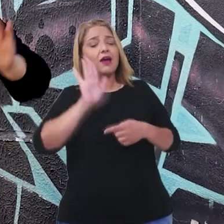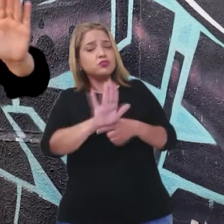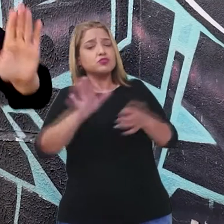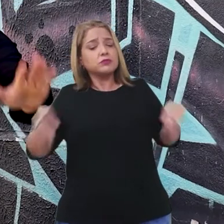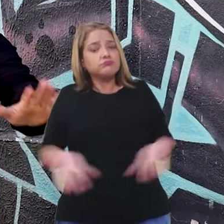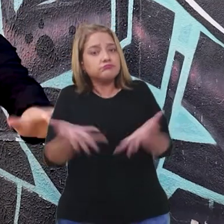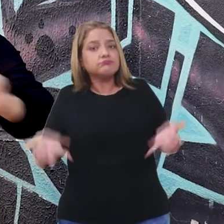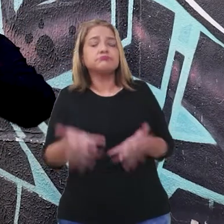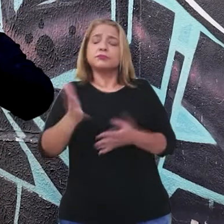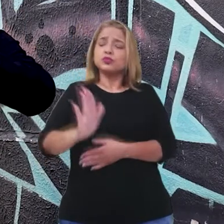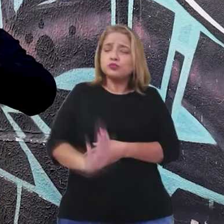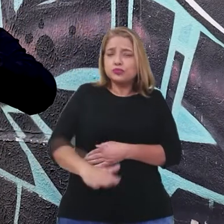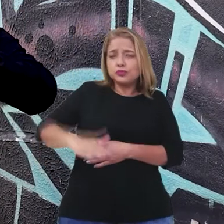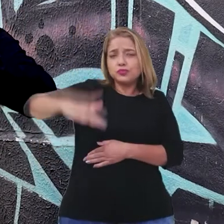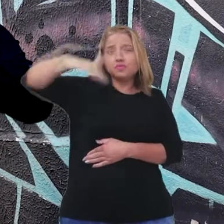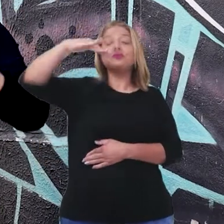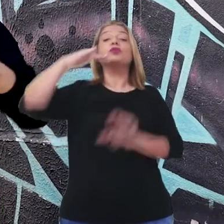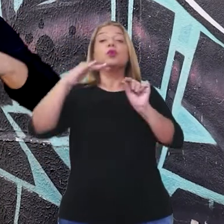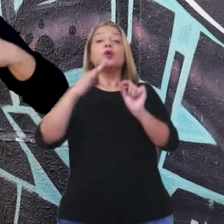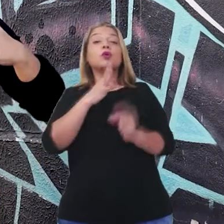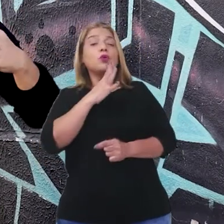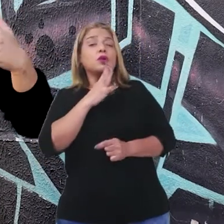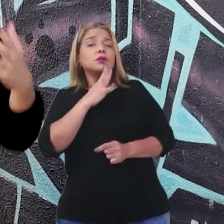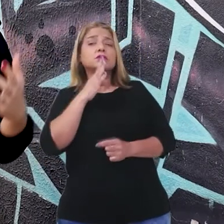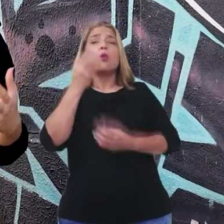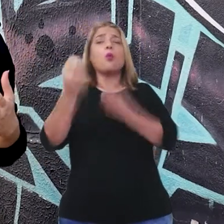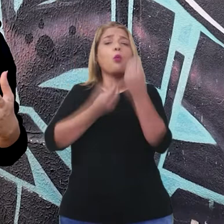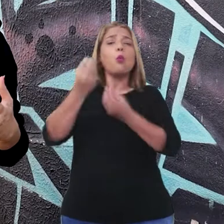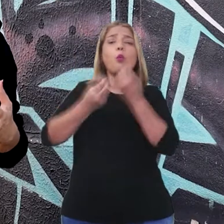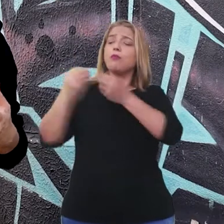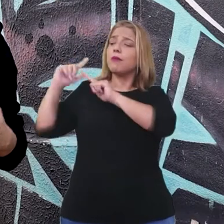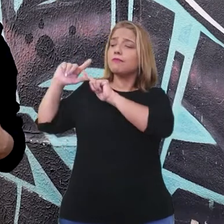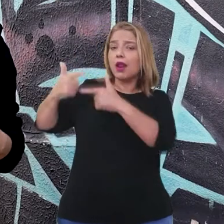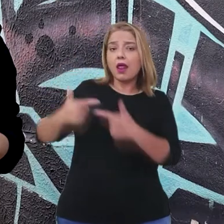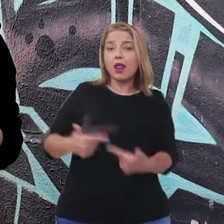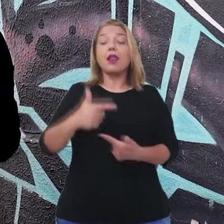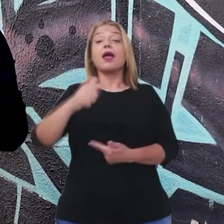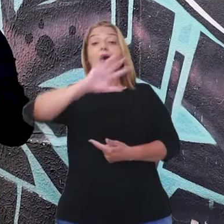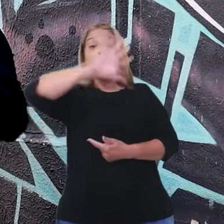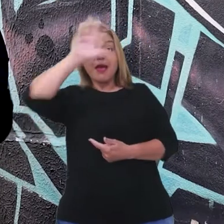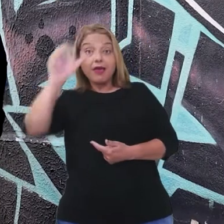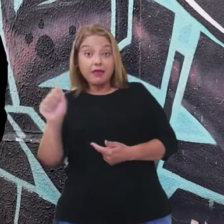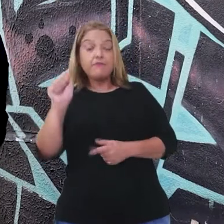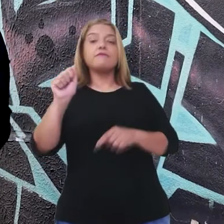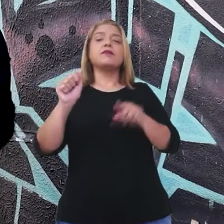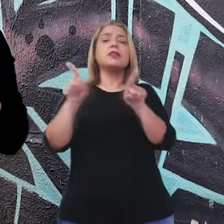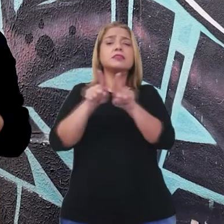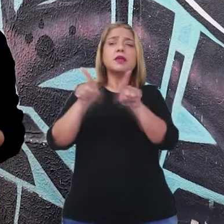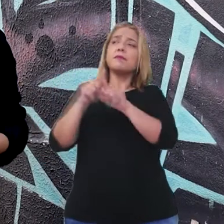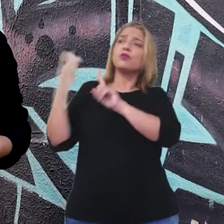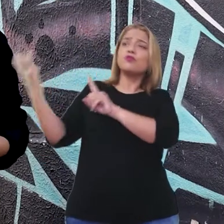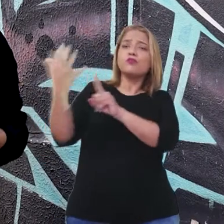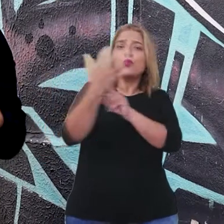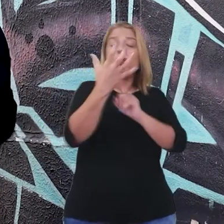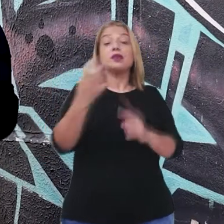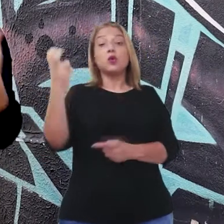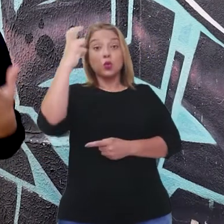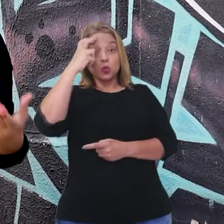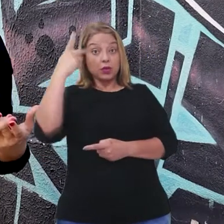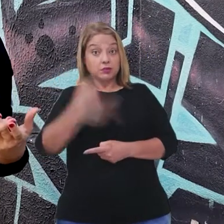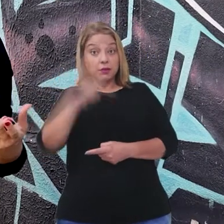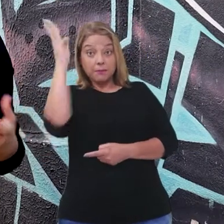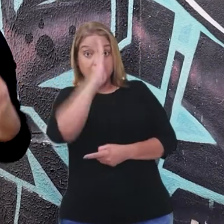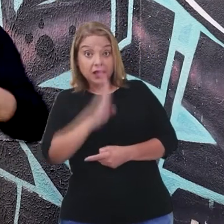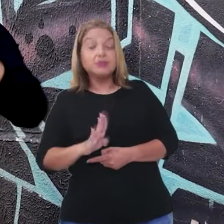com as crianças desde bem pequenas, viu, gente? Conhecer mais sobre as tradições africanas e as suas influências na nossa cultura, a